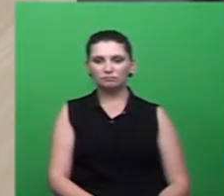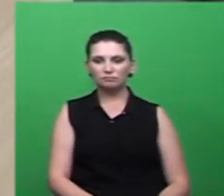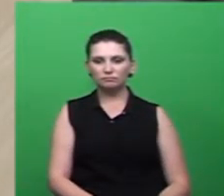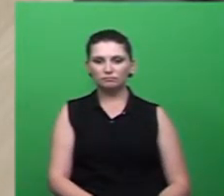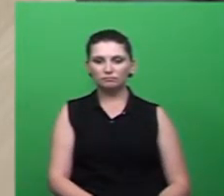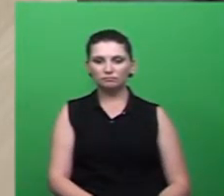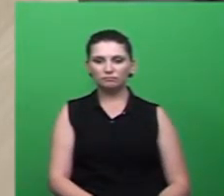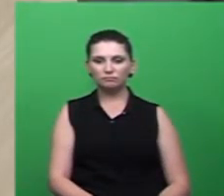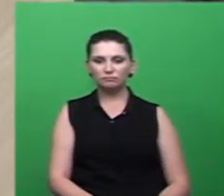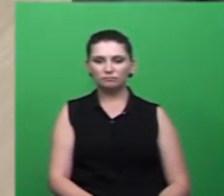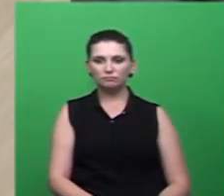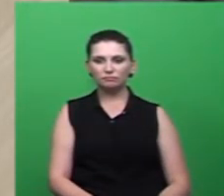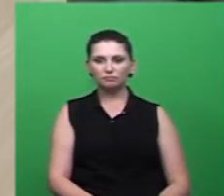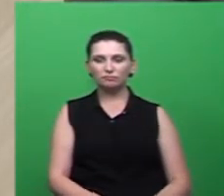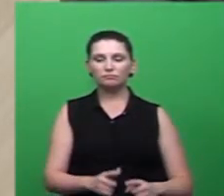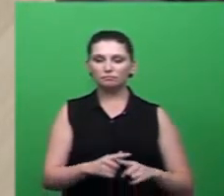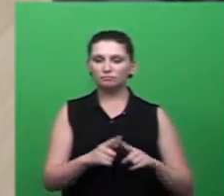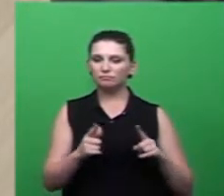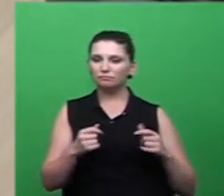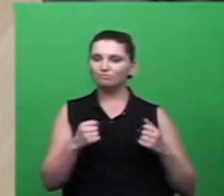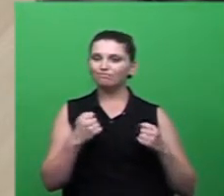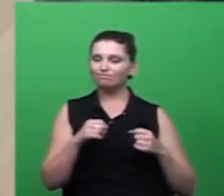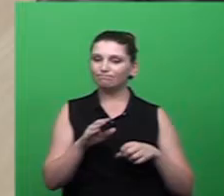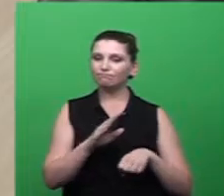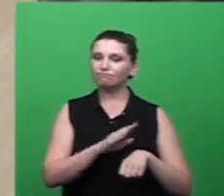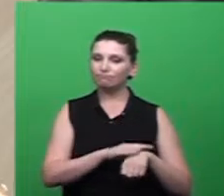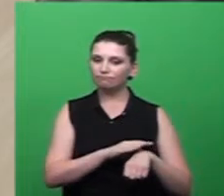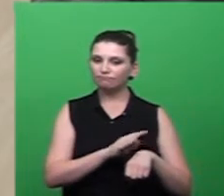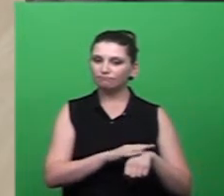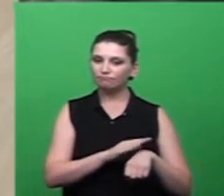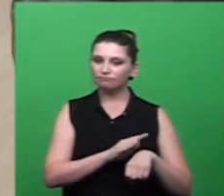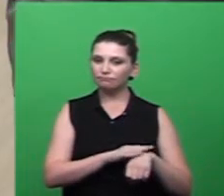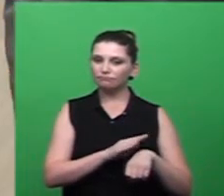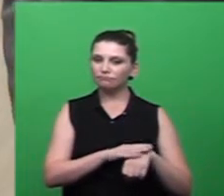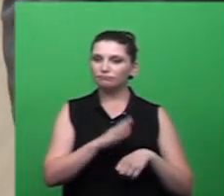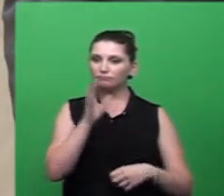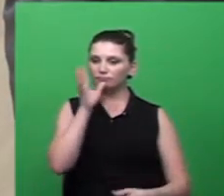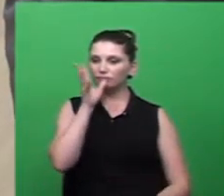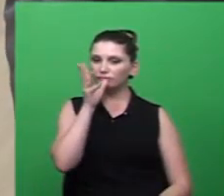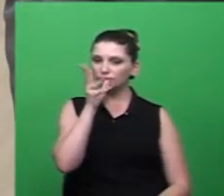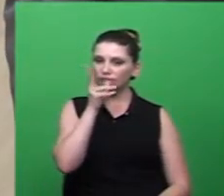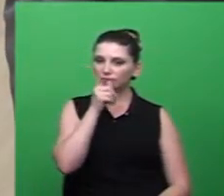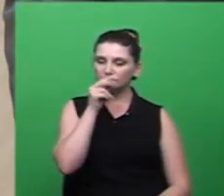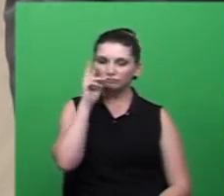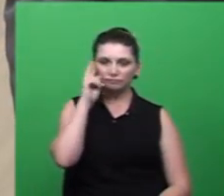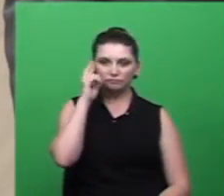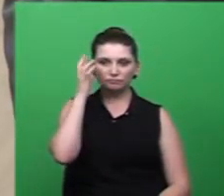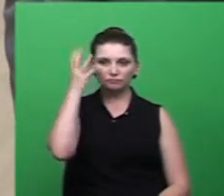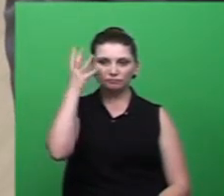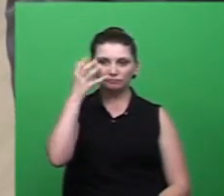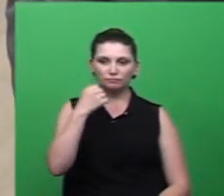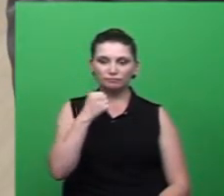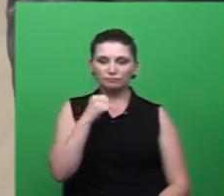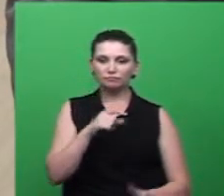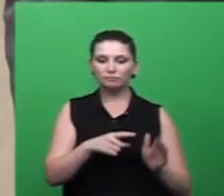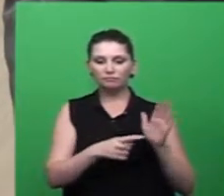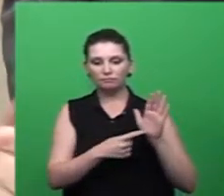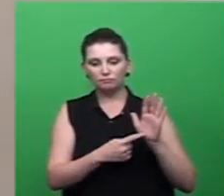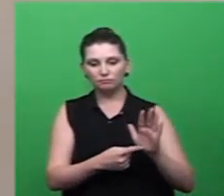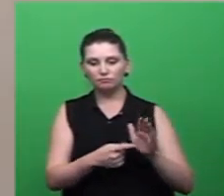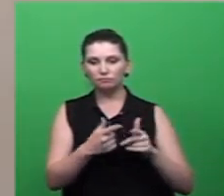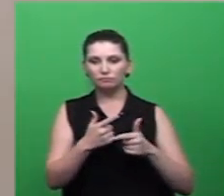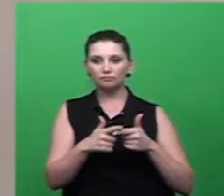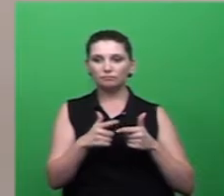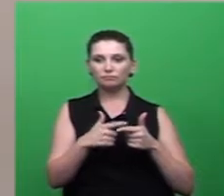resolvida de um dia para o outro então sim tem que orientar os alunos e tem que ir mostrar o problema para o aluno